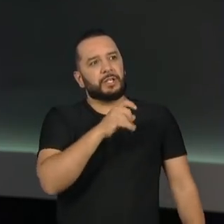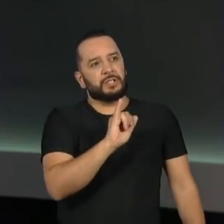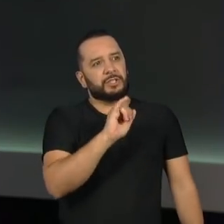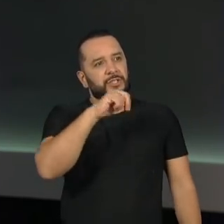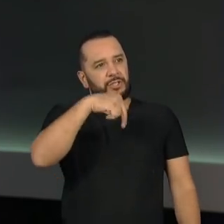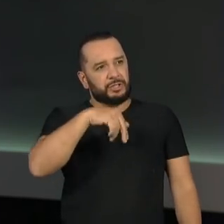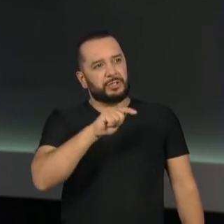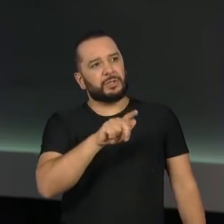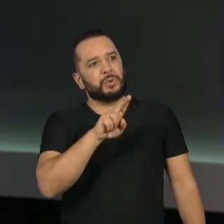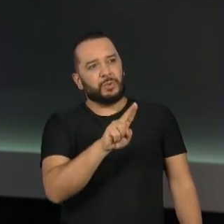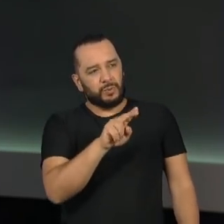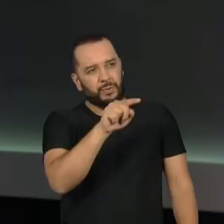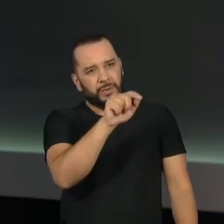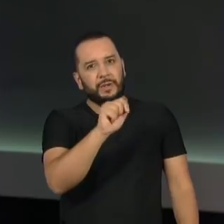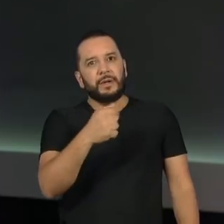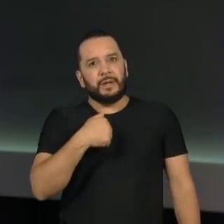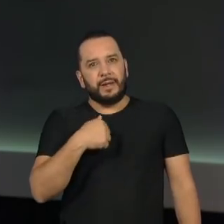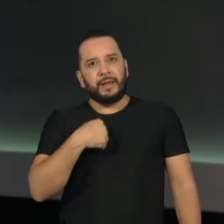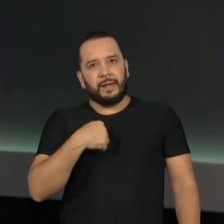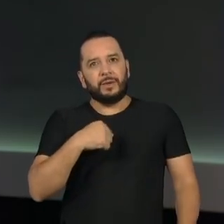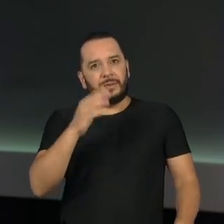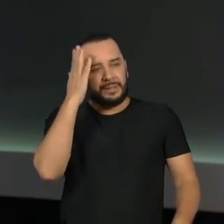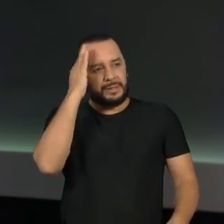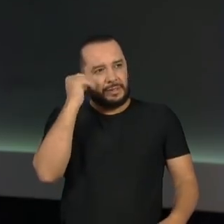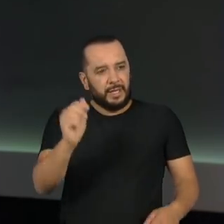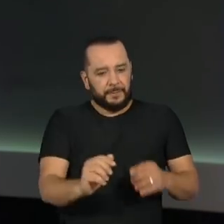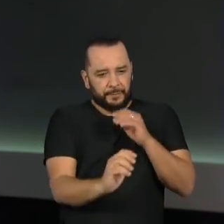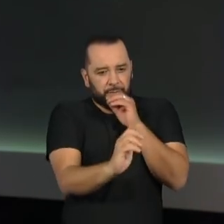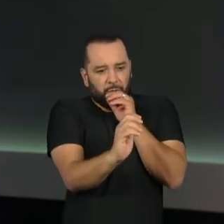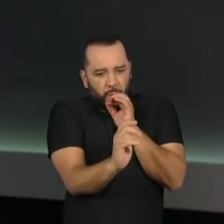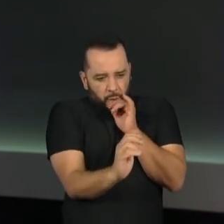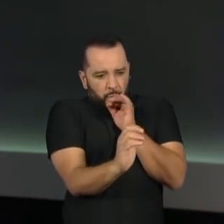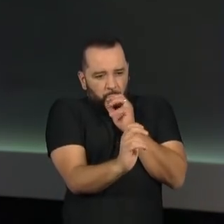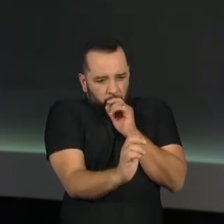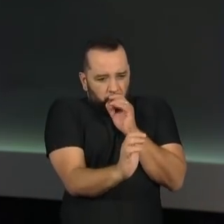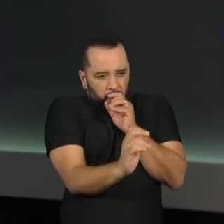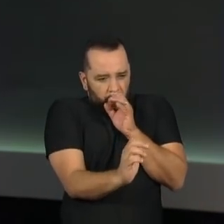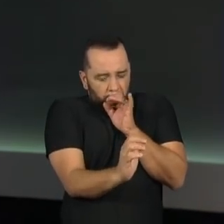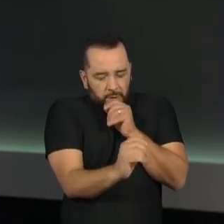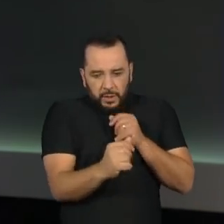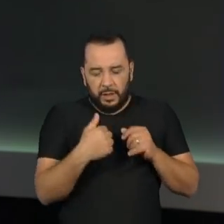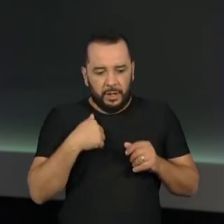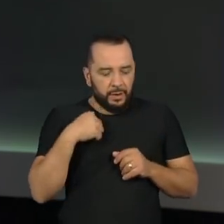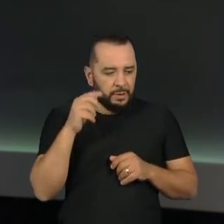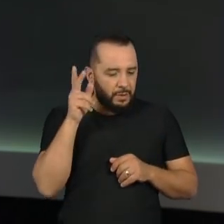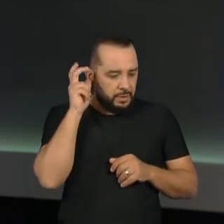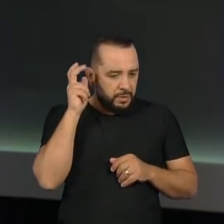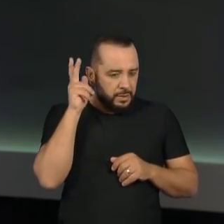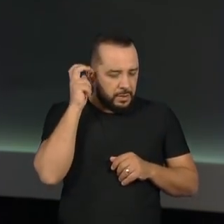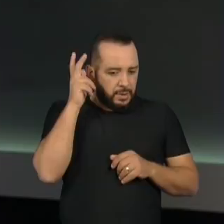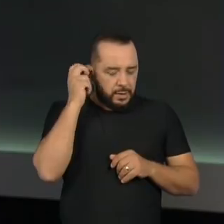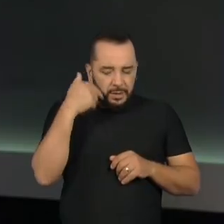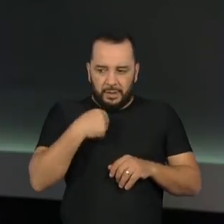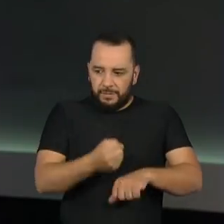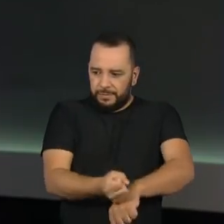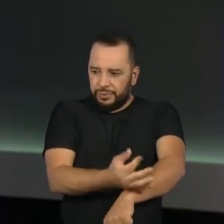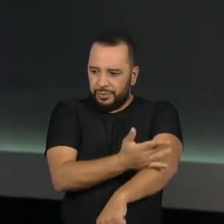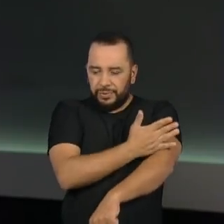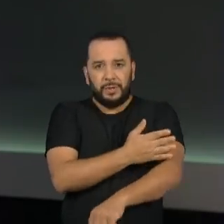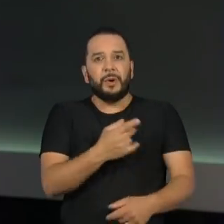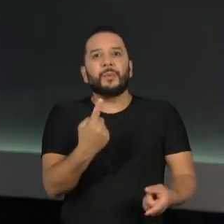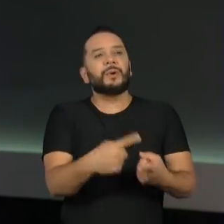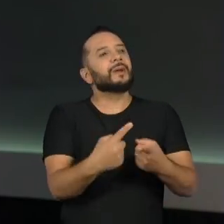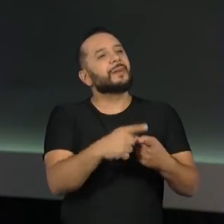essas flautas serem tocadas e eu sei o quanto isso é impressionante. Queria saber qual é o significado, por que você escolheu essa